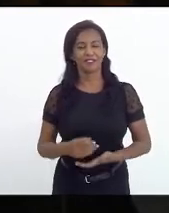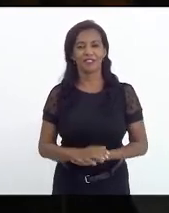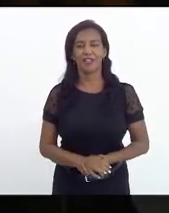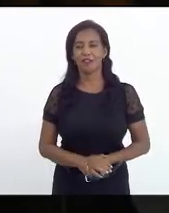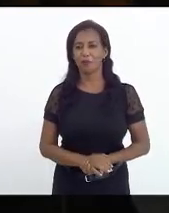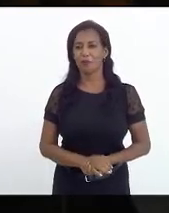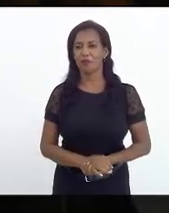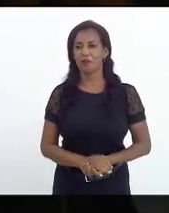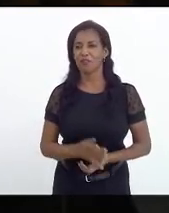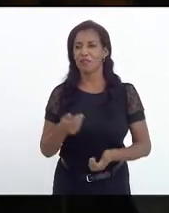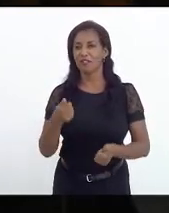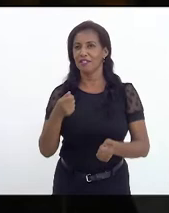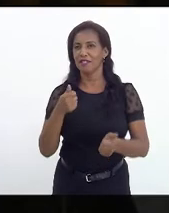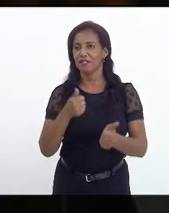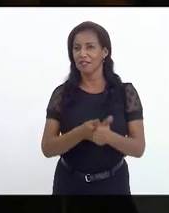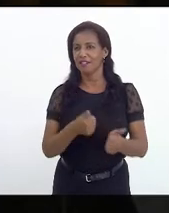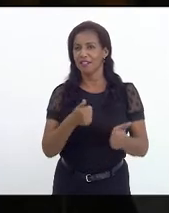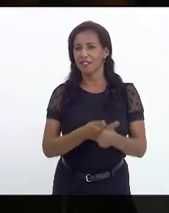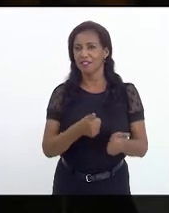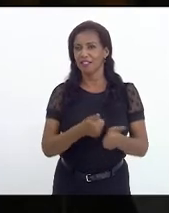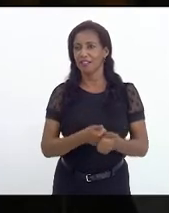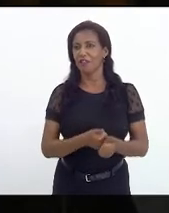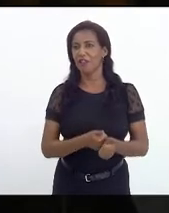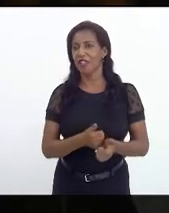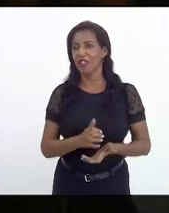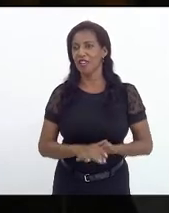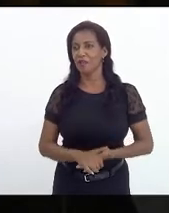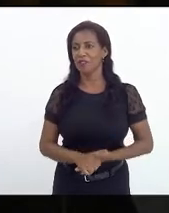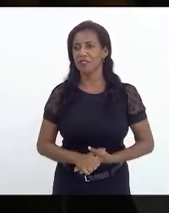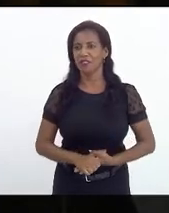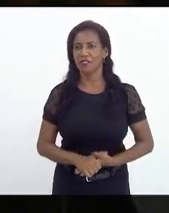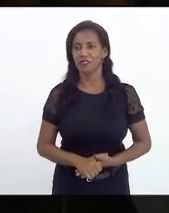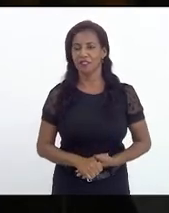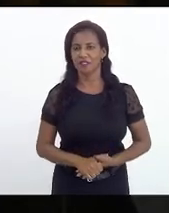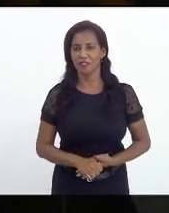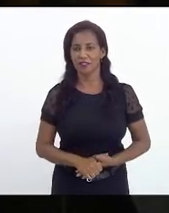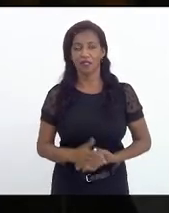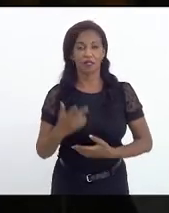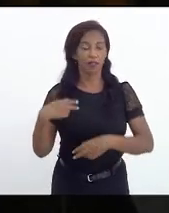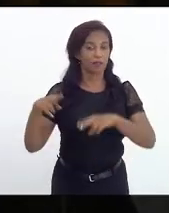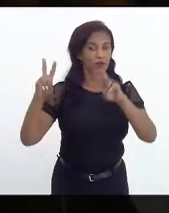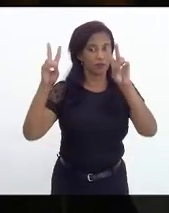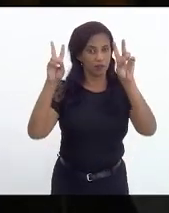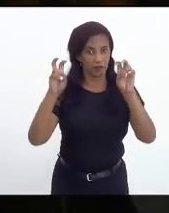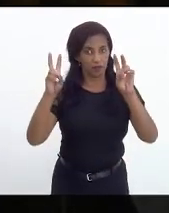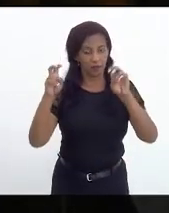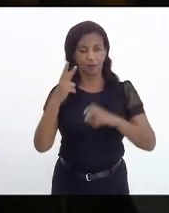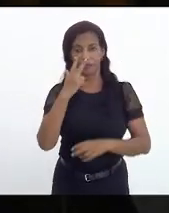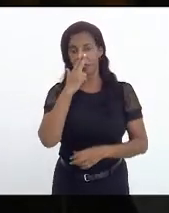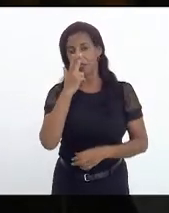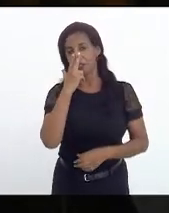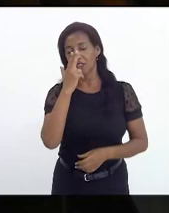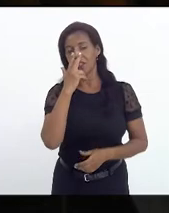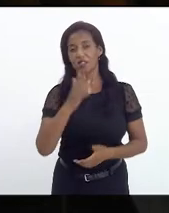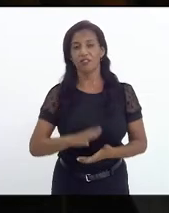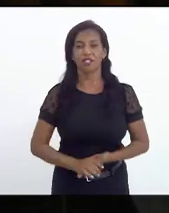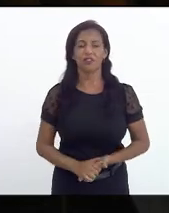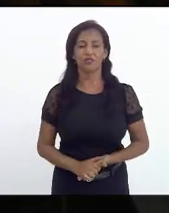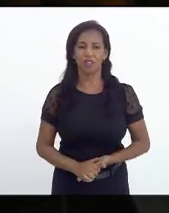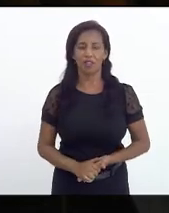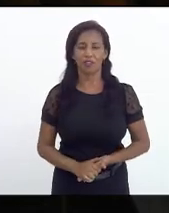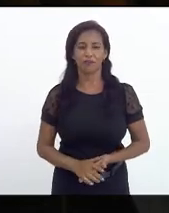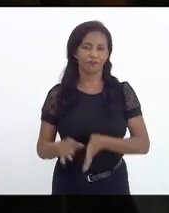vou insistir em um tema que parece que alguns analistas